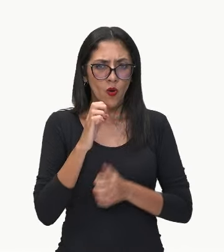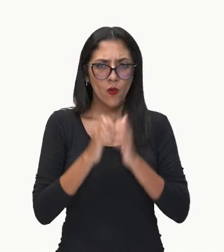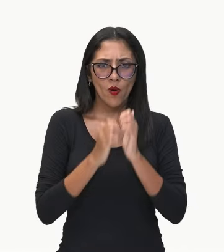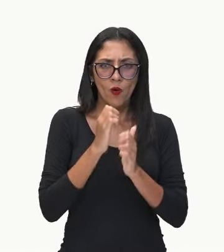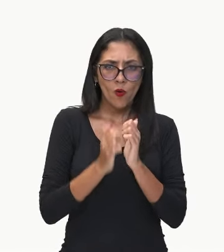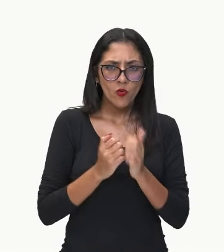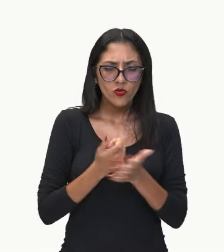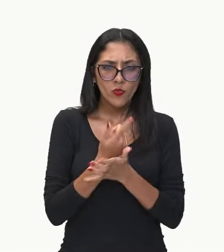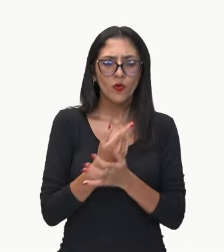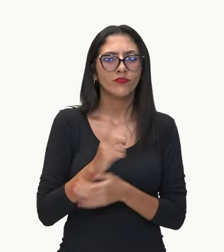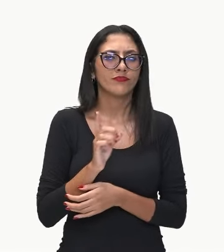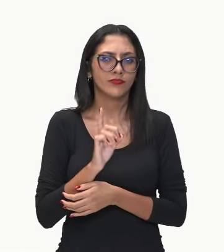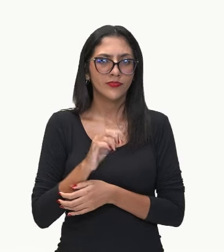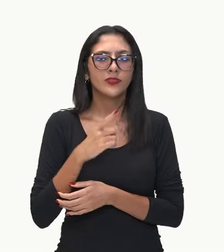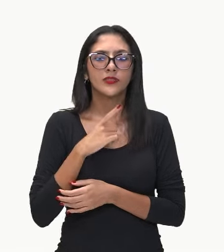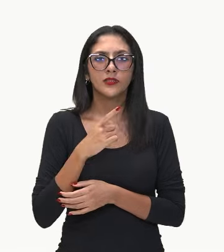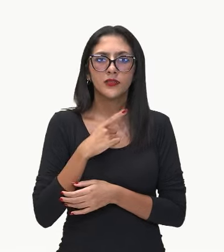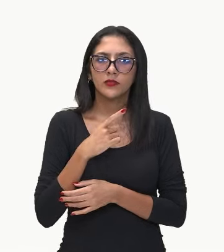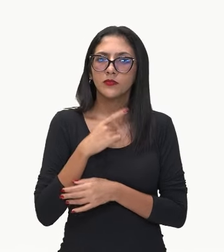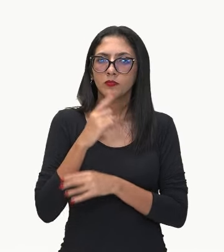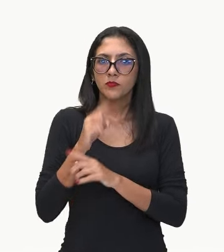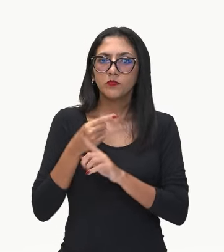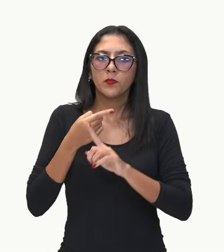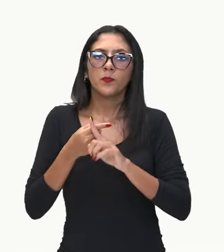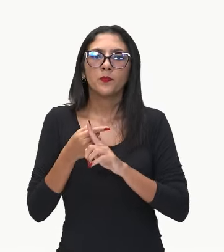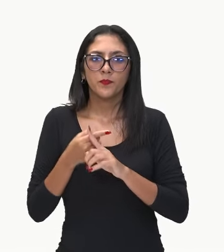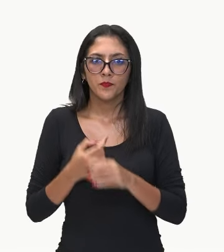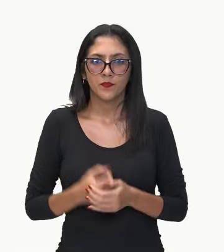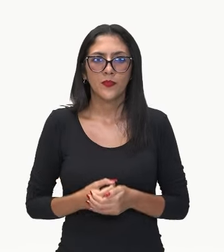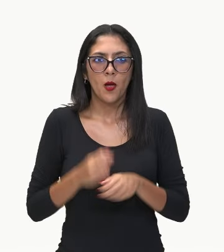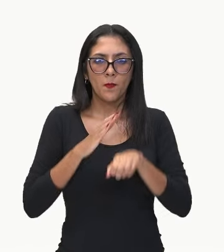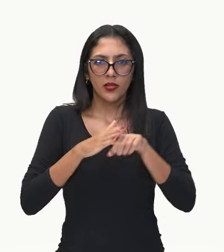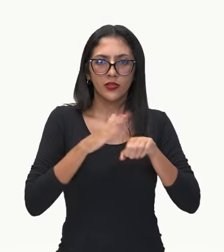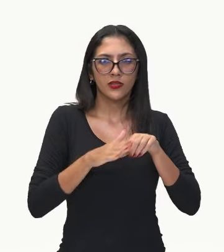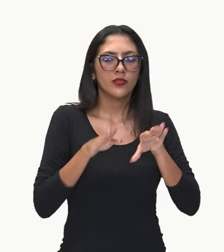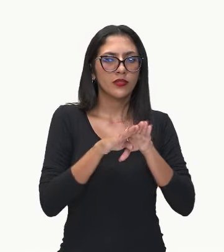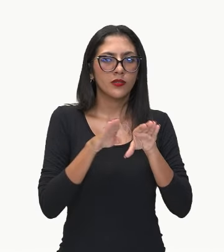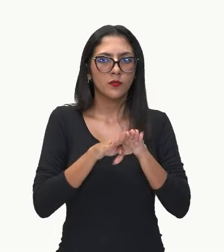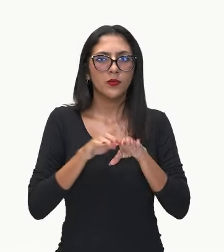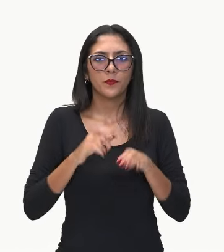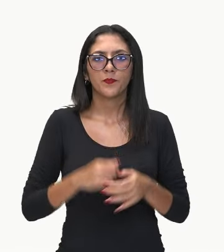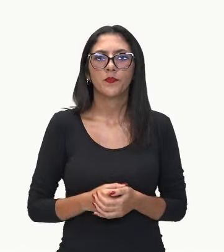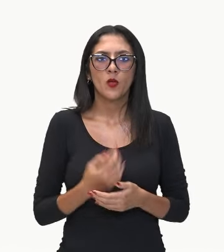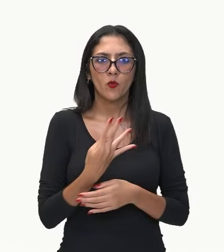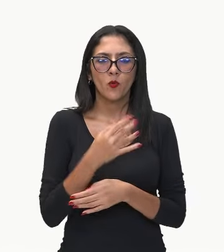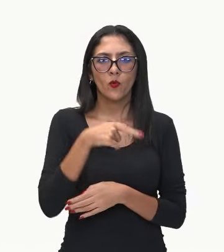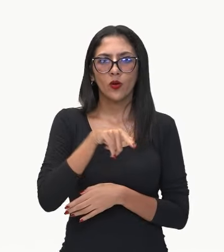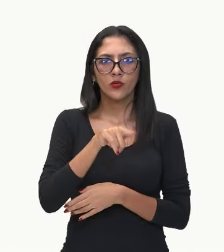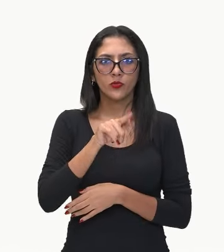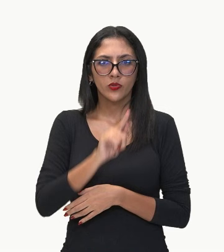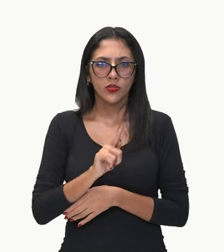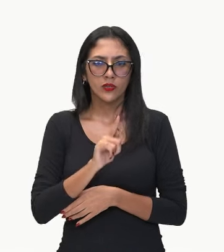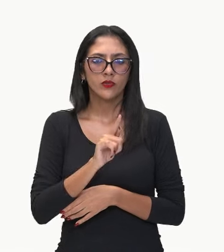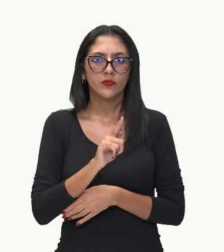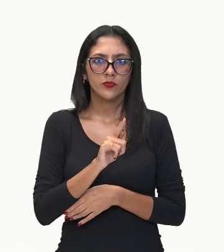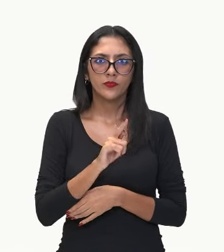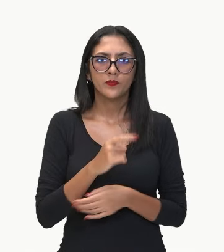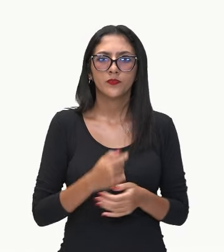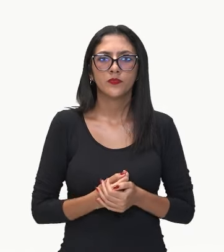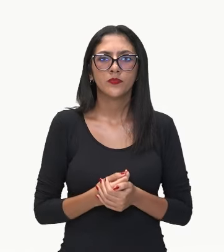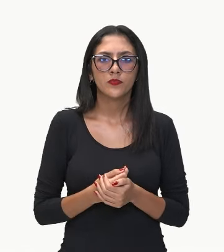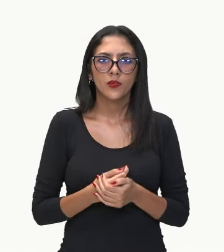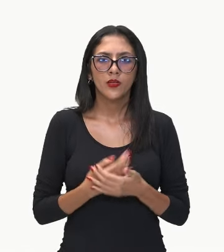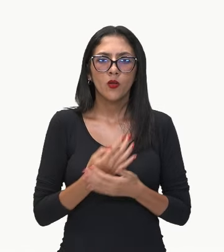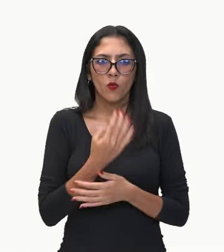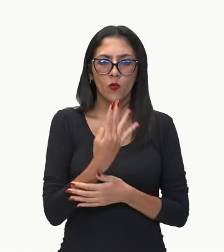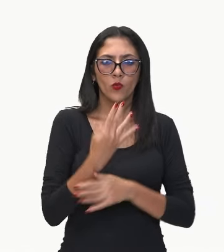Não. Ela comprou também a batata. Ela comprou quatro quilos de batata, onde